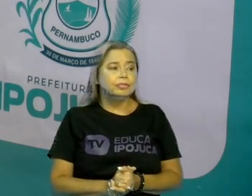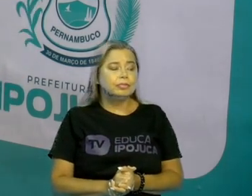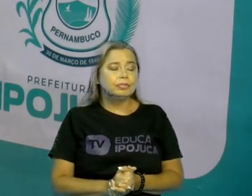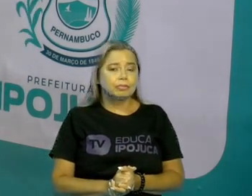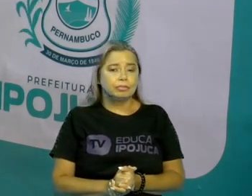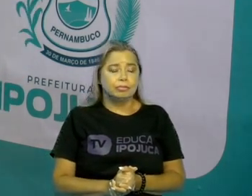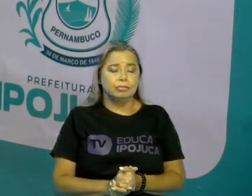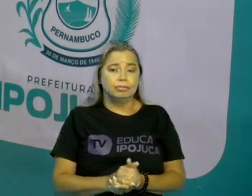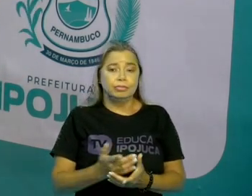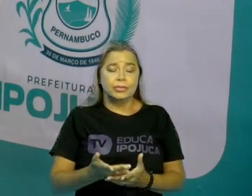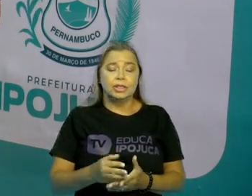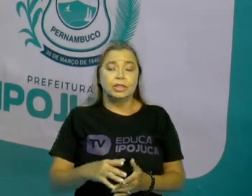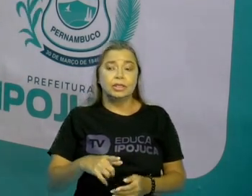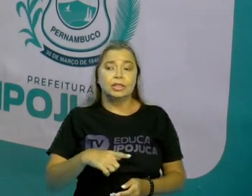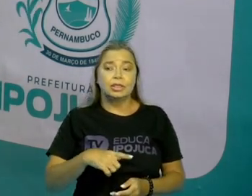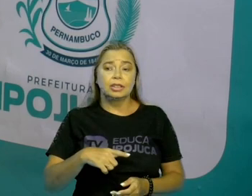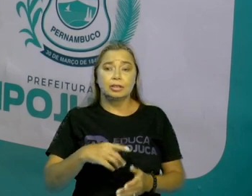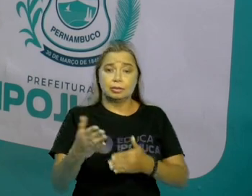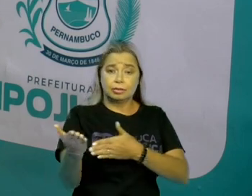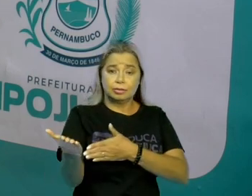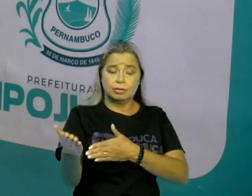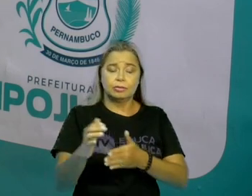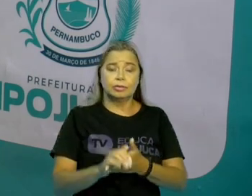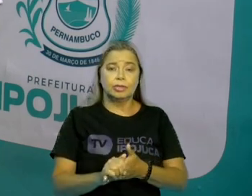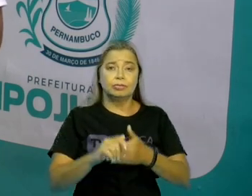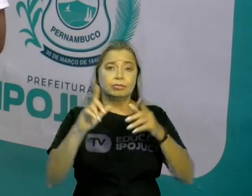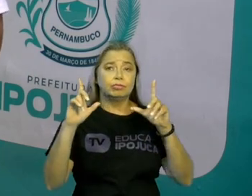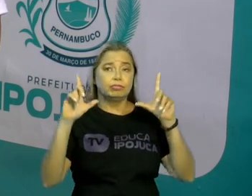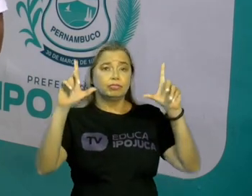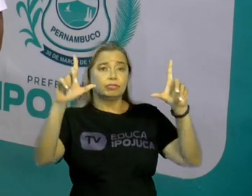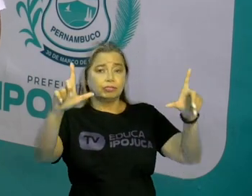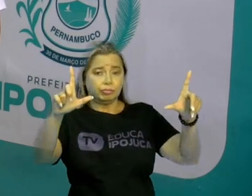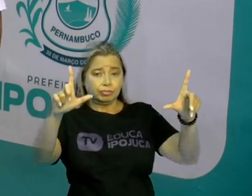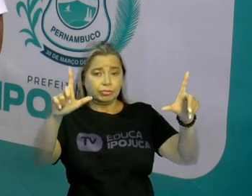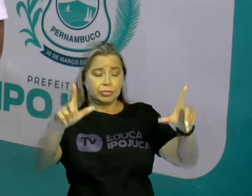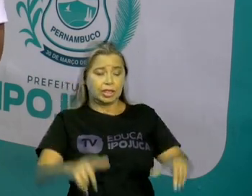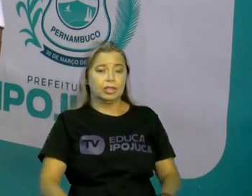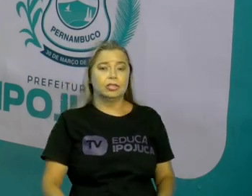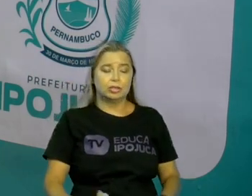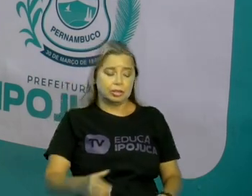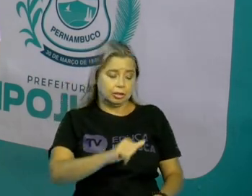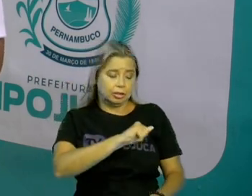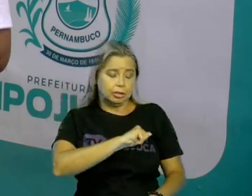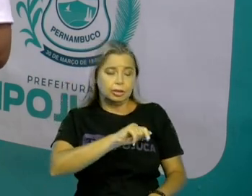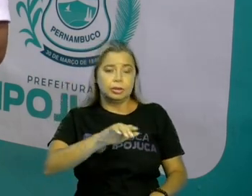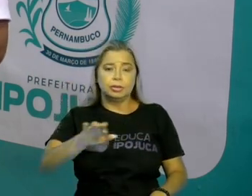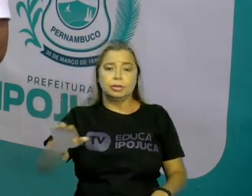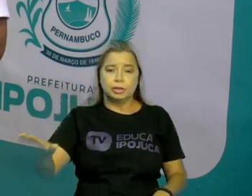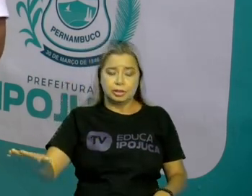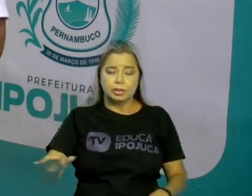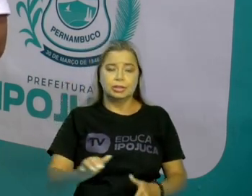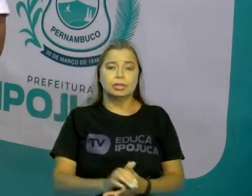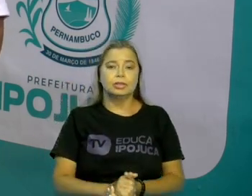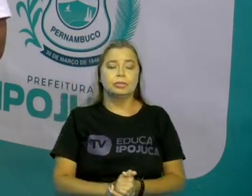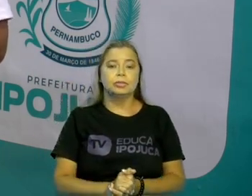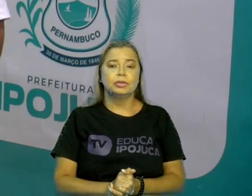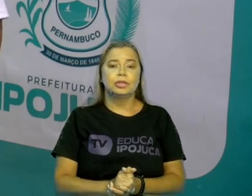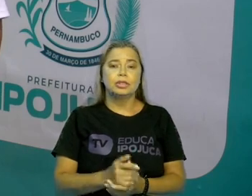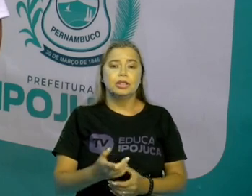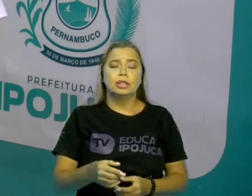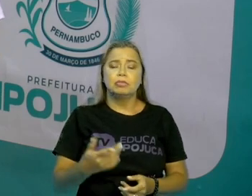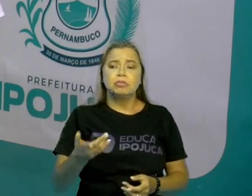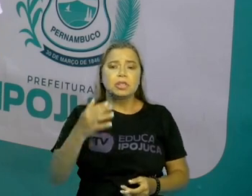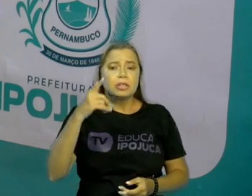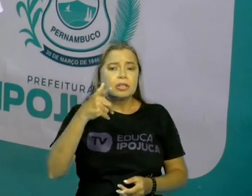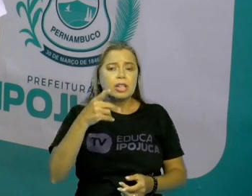Eu trago para vocês aqui uma realidade nossa, do nosso município do Ipojuca. Essa riqueza que a gente tem aqui e que muitas